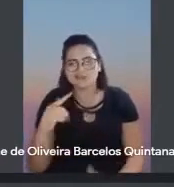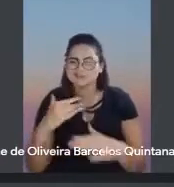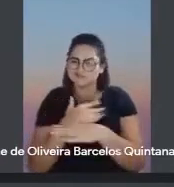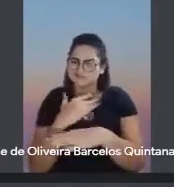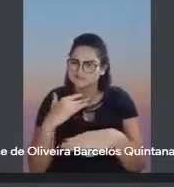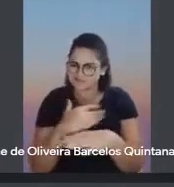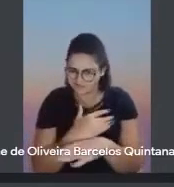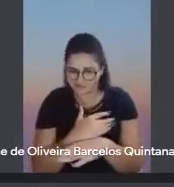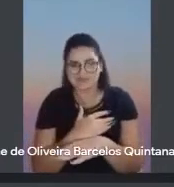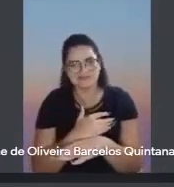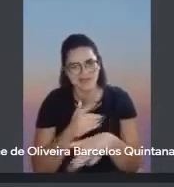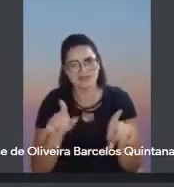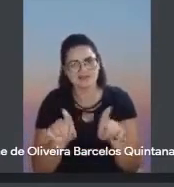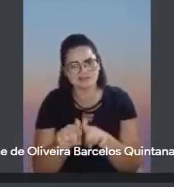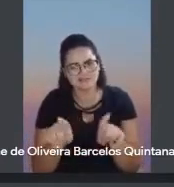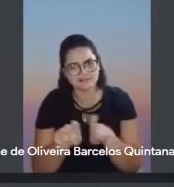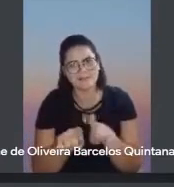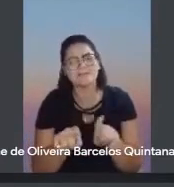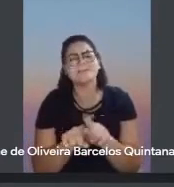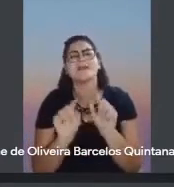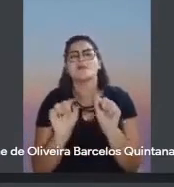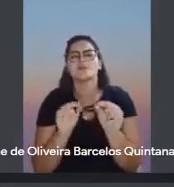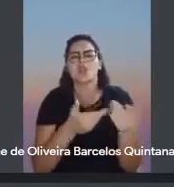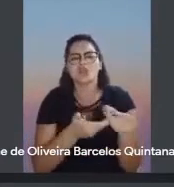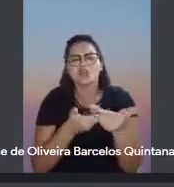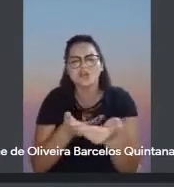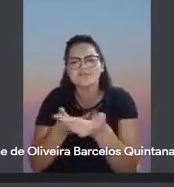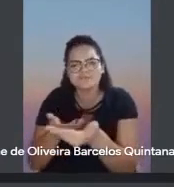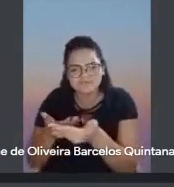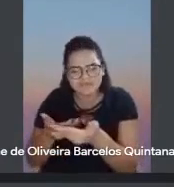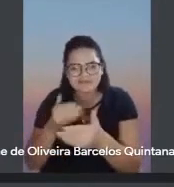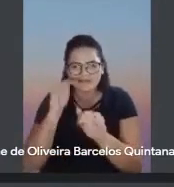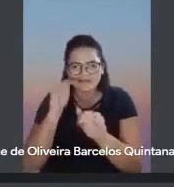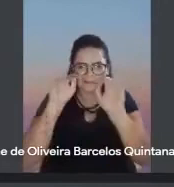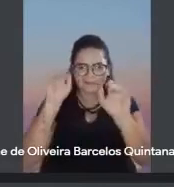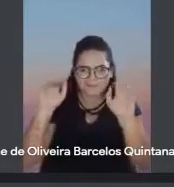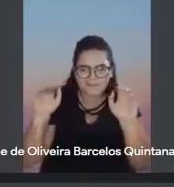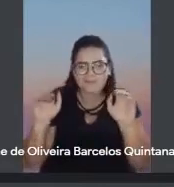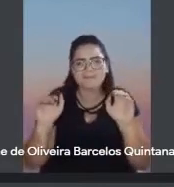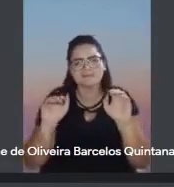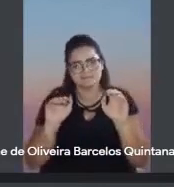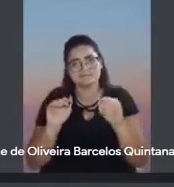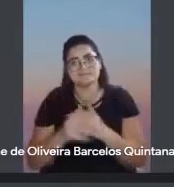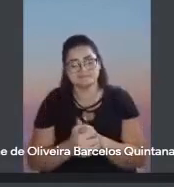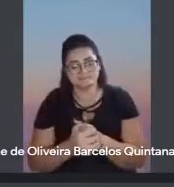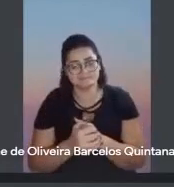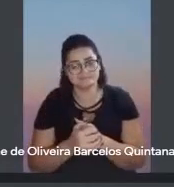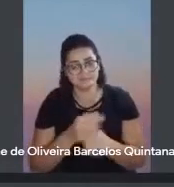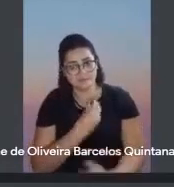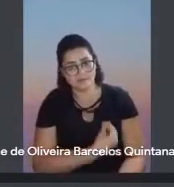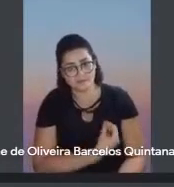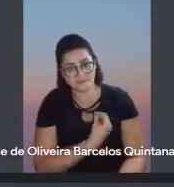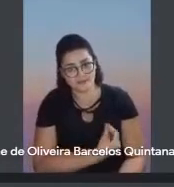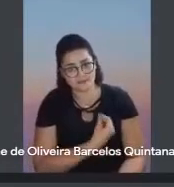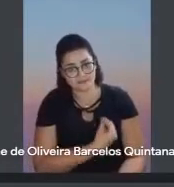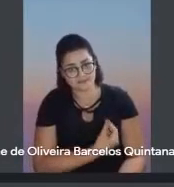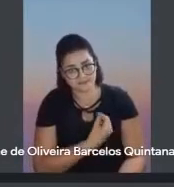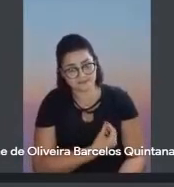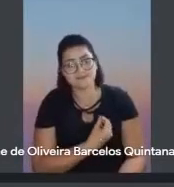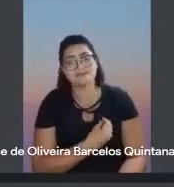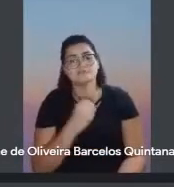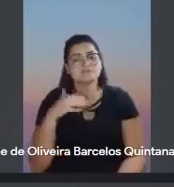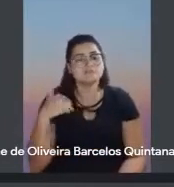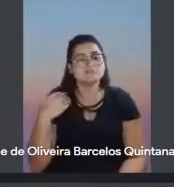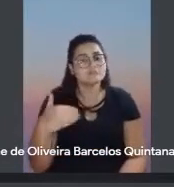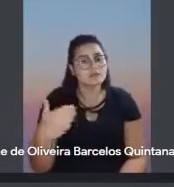cooptadas, convidadas e se autoconvidar para participar das próximas